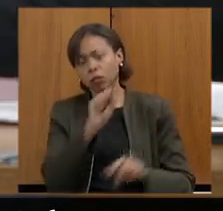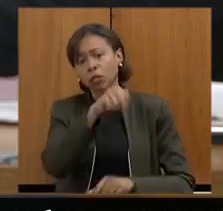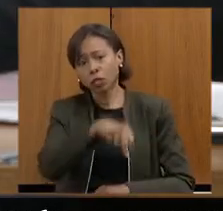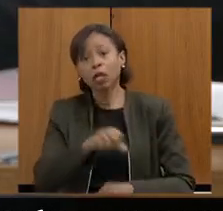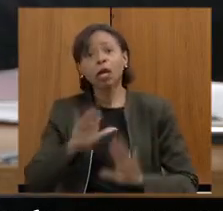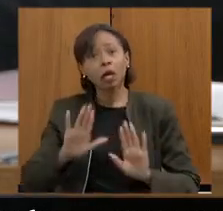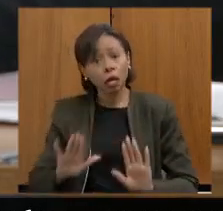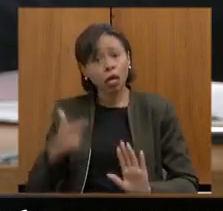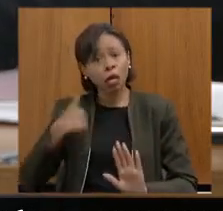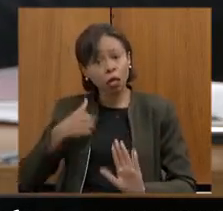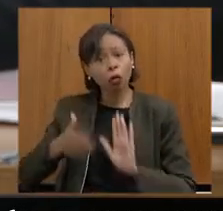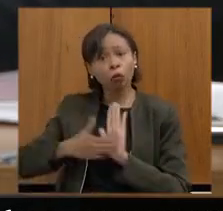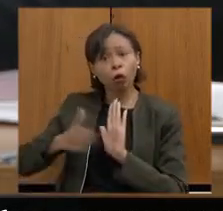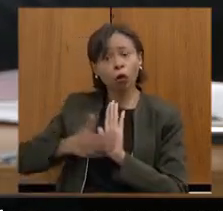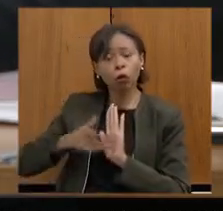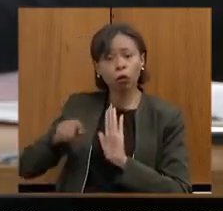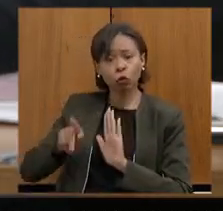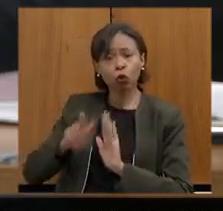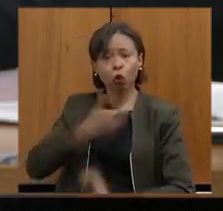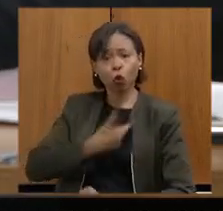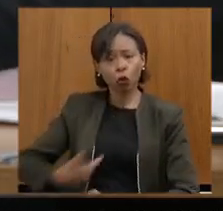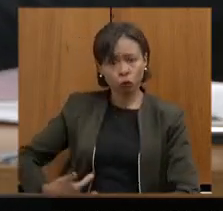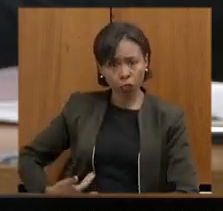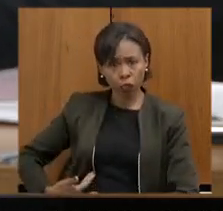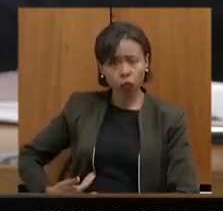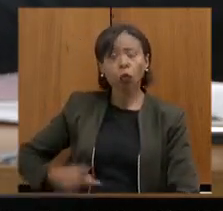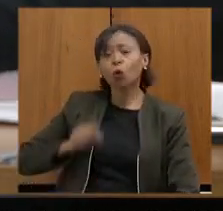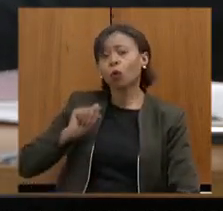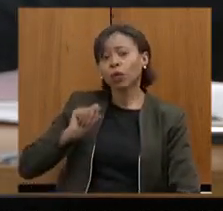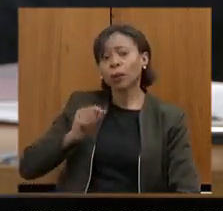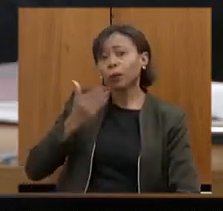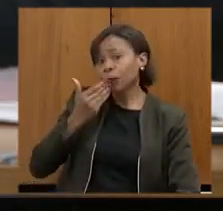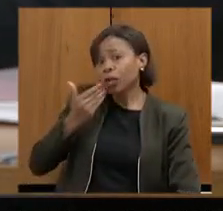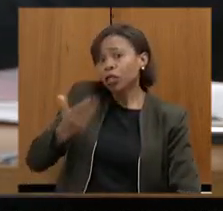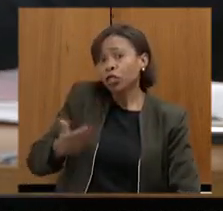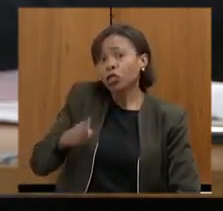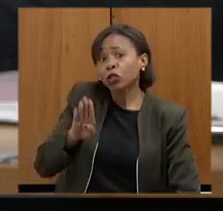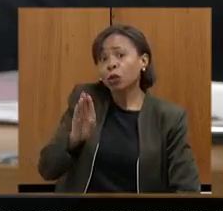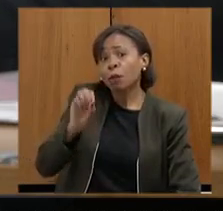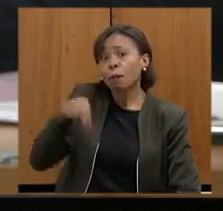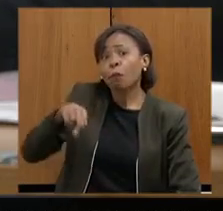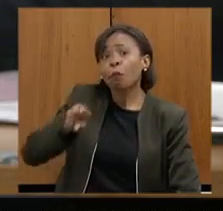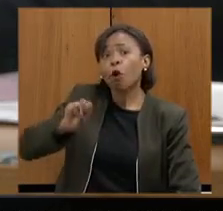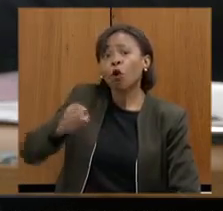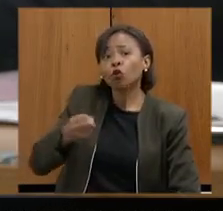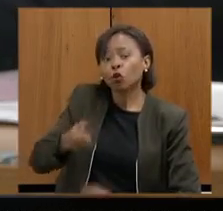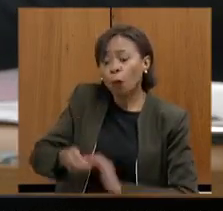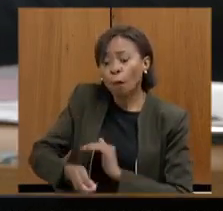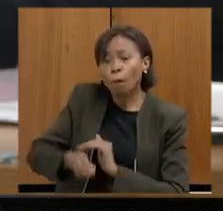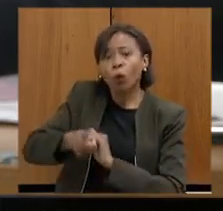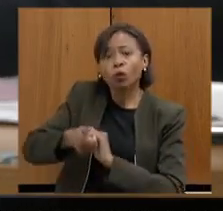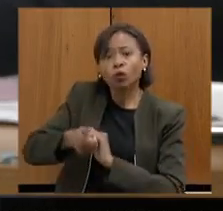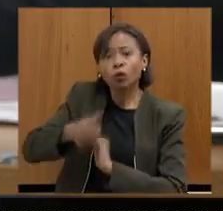apresentei junto ao governo de Minas um pedido de bônus, bônus salarial para os professores.